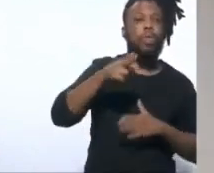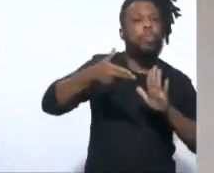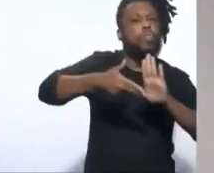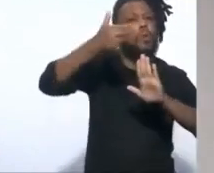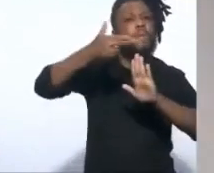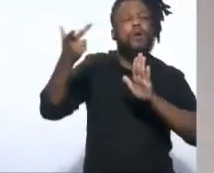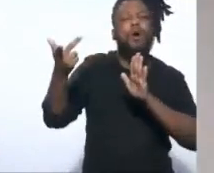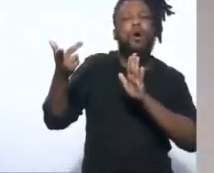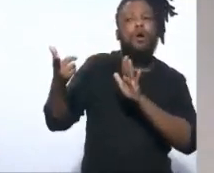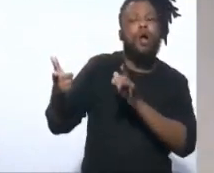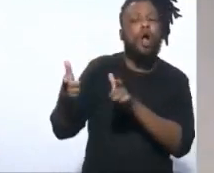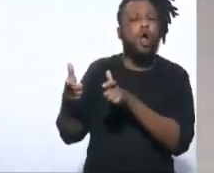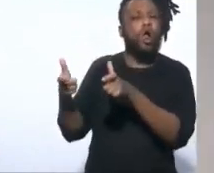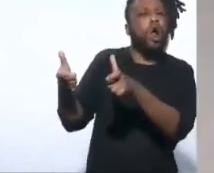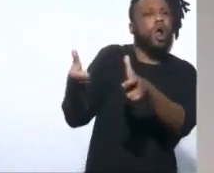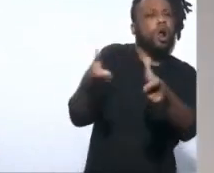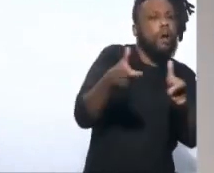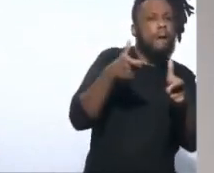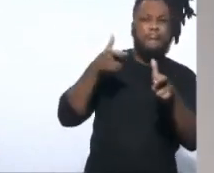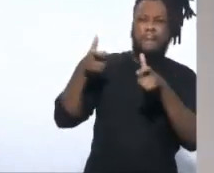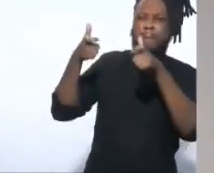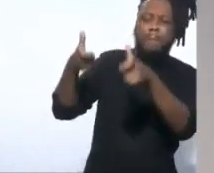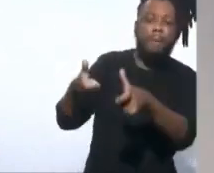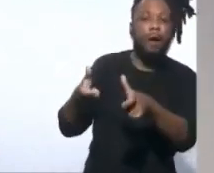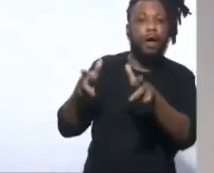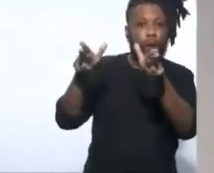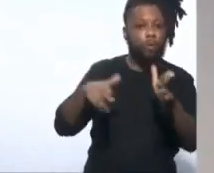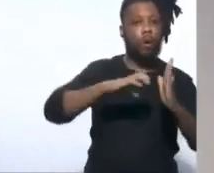profissionais como o senador do partido do deputado que nos atacou.